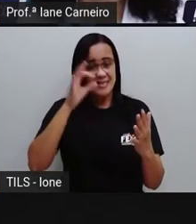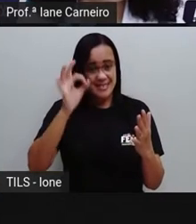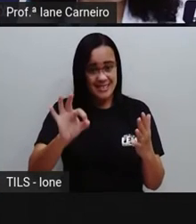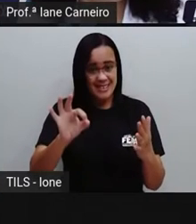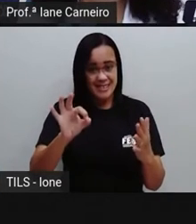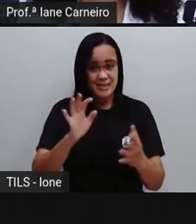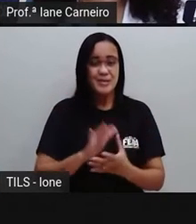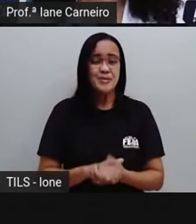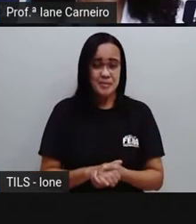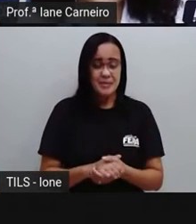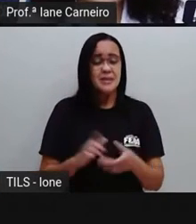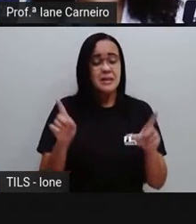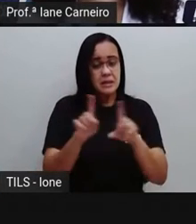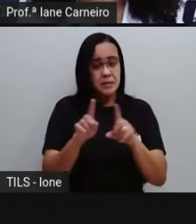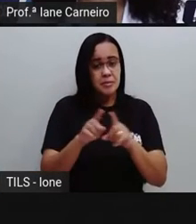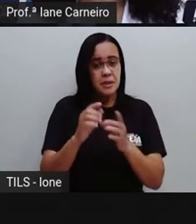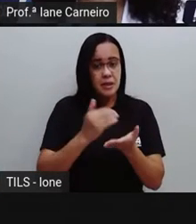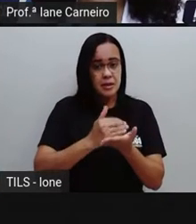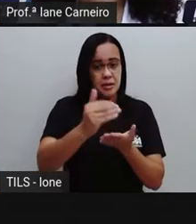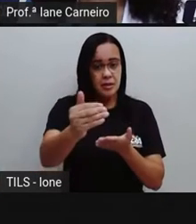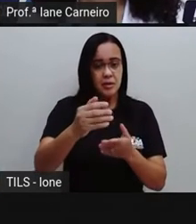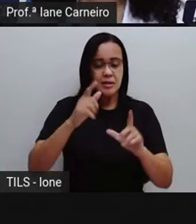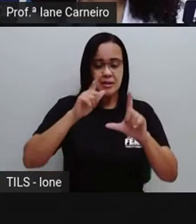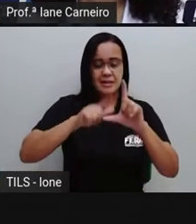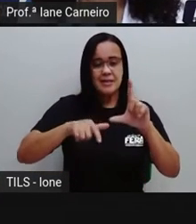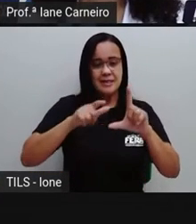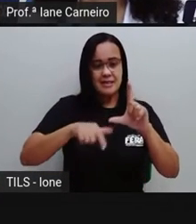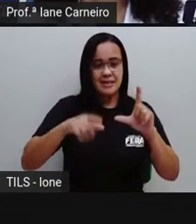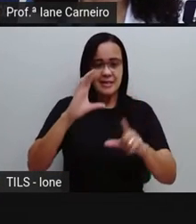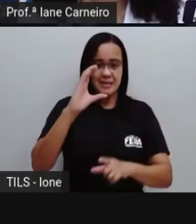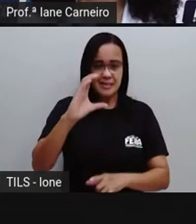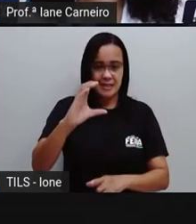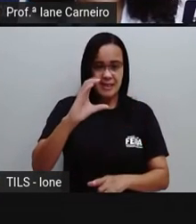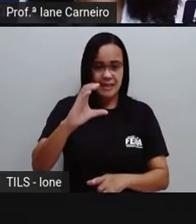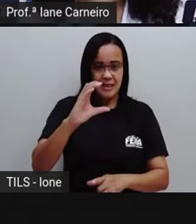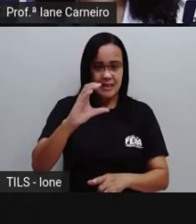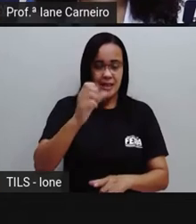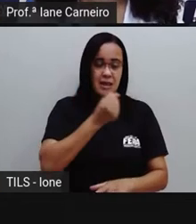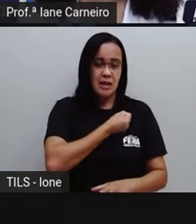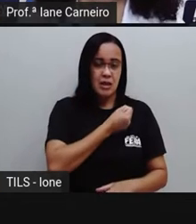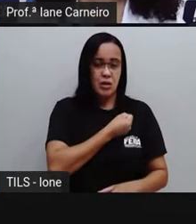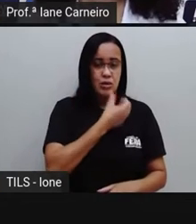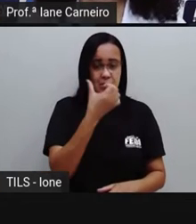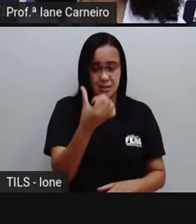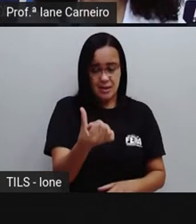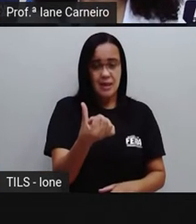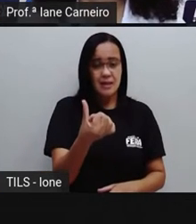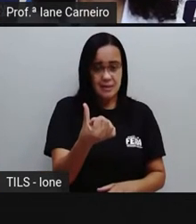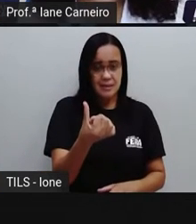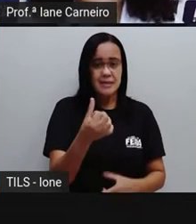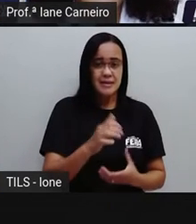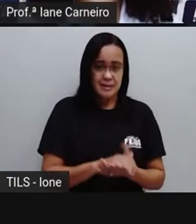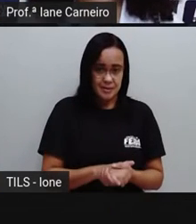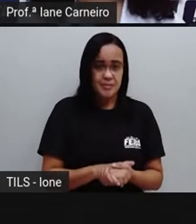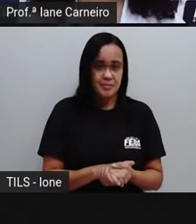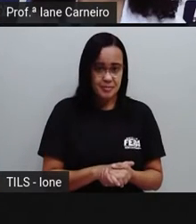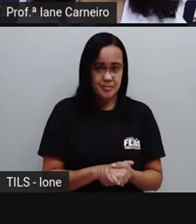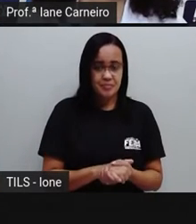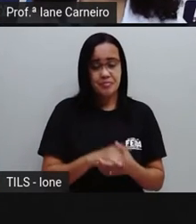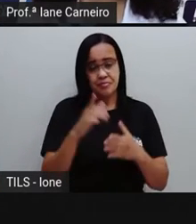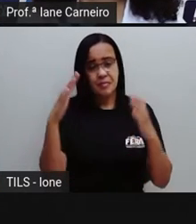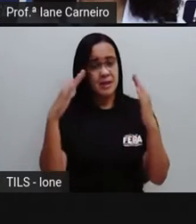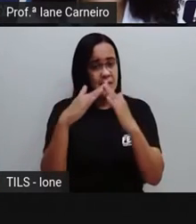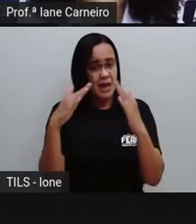com a letra C também, às vezes, acontece, ó. E na página 6, Ruth Rocha traz a letra C. C de casa,